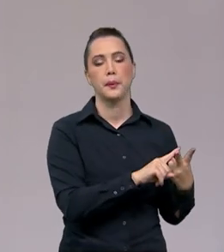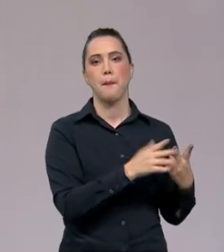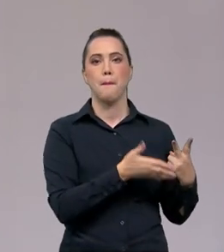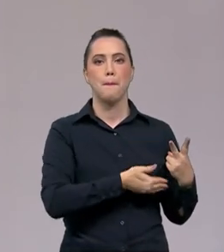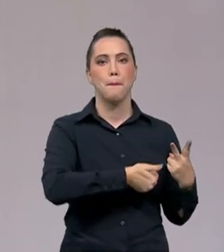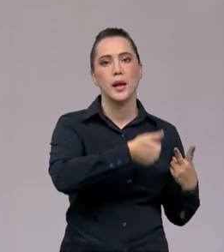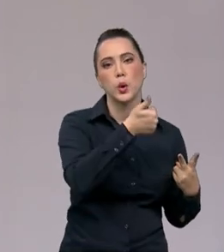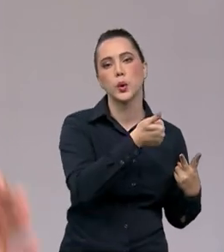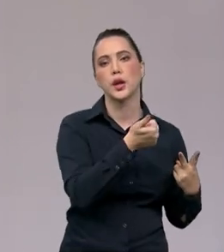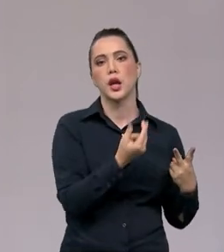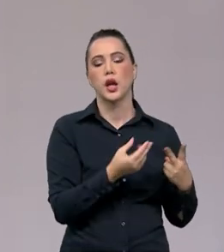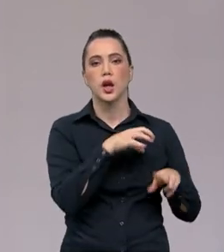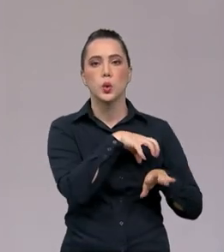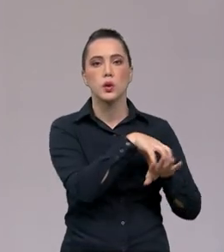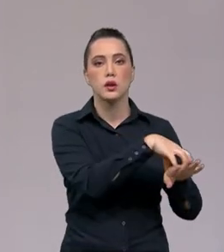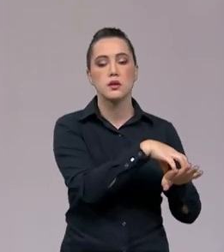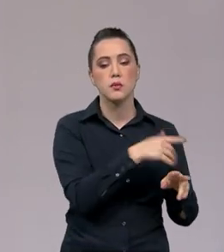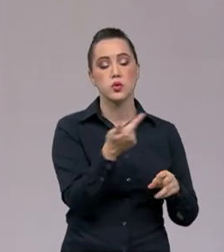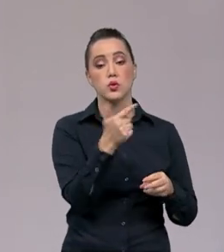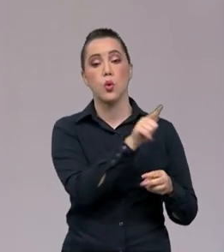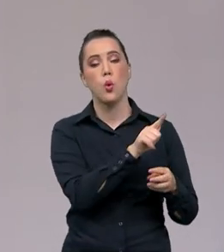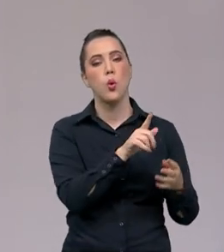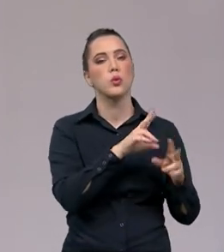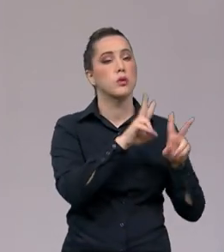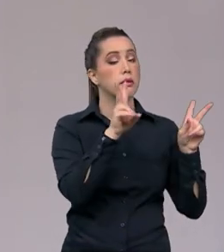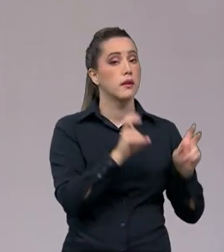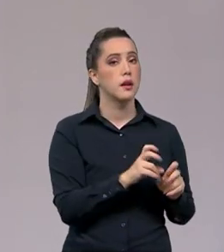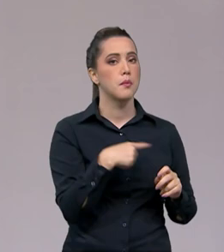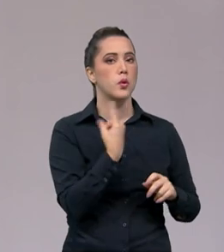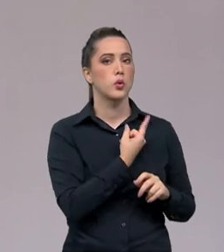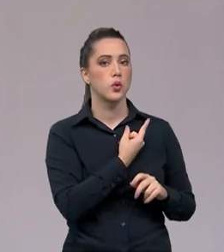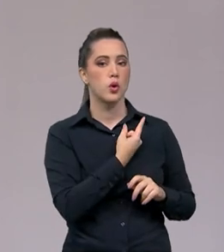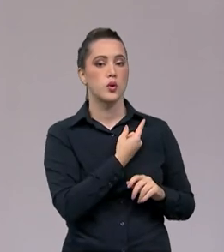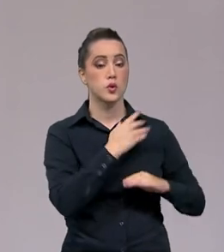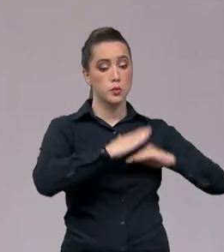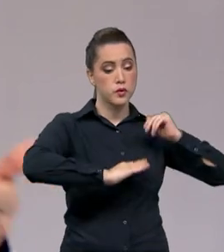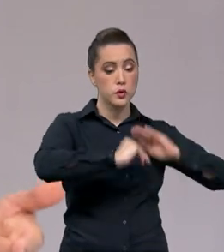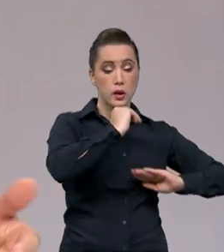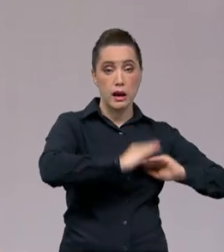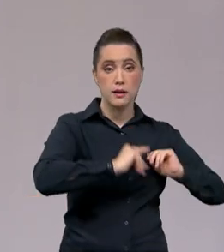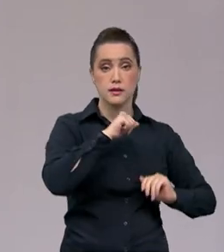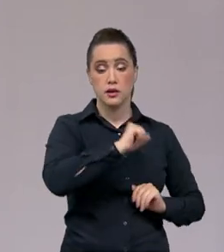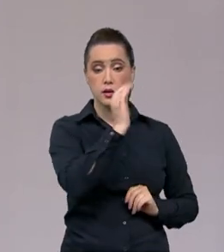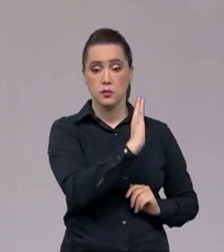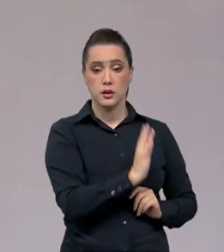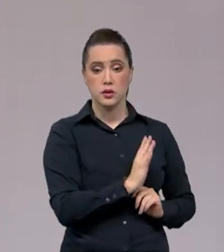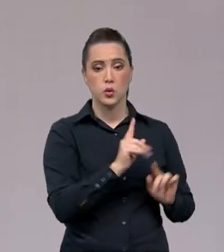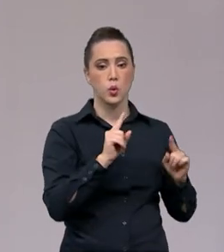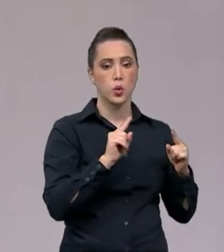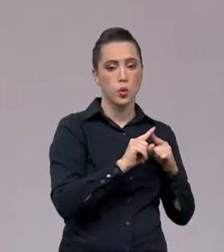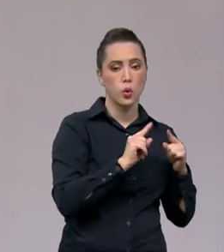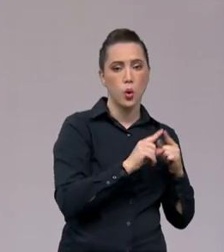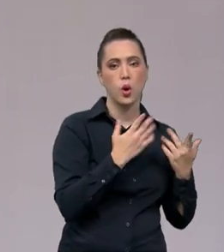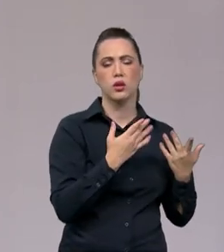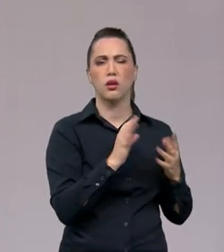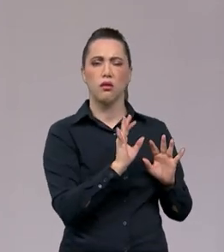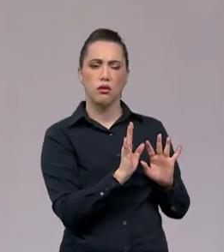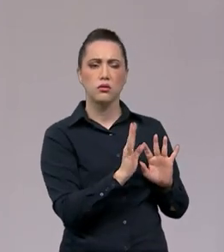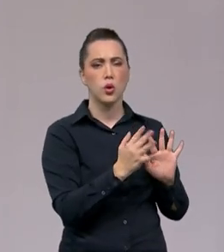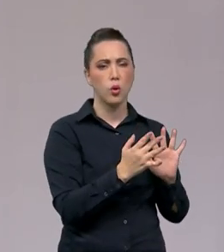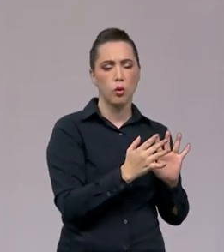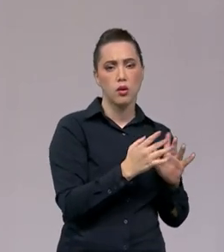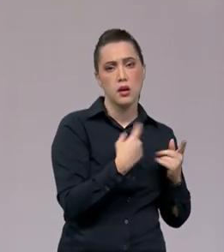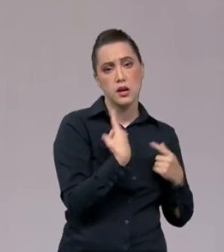nos transportes. Outra questão, presidente, é a nossa mão de obra. Não sei se o senhor concorda com essa análise, mas a gente